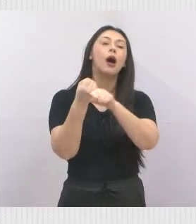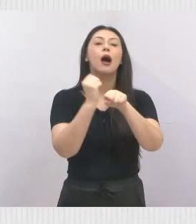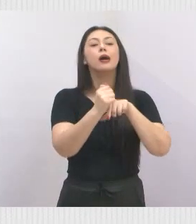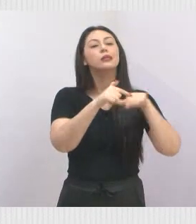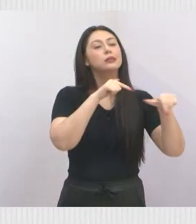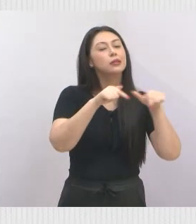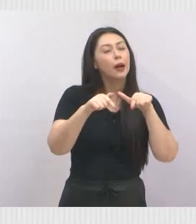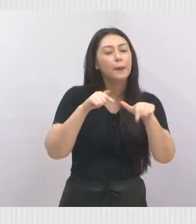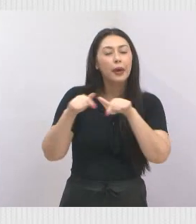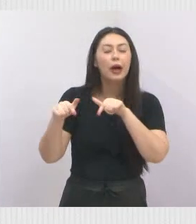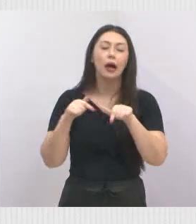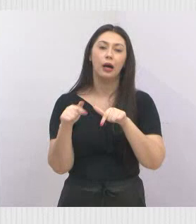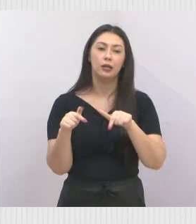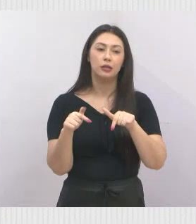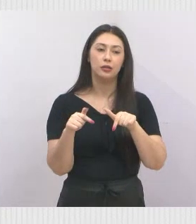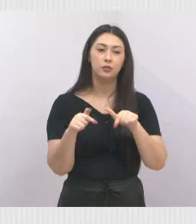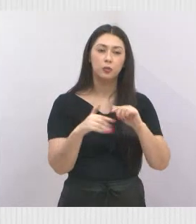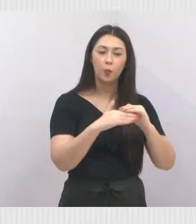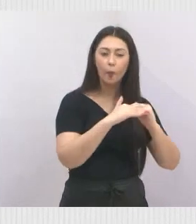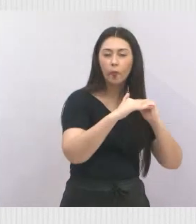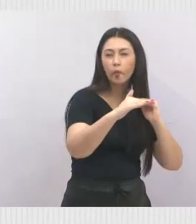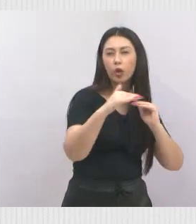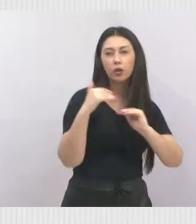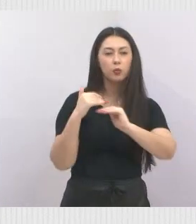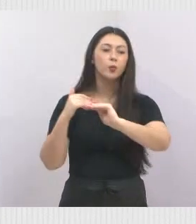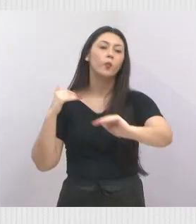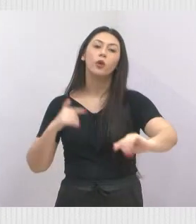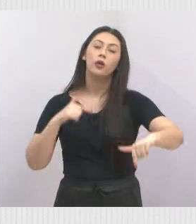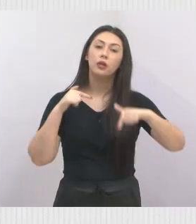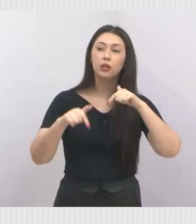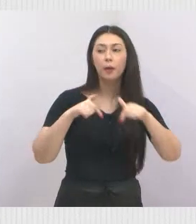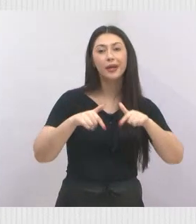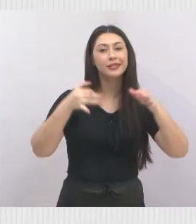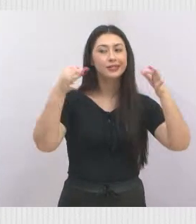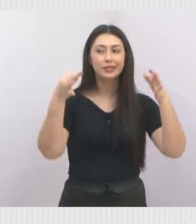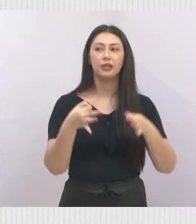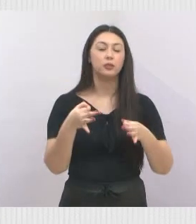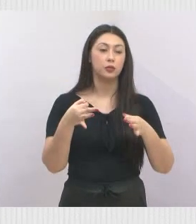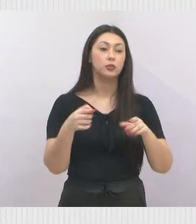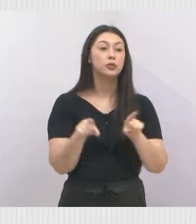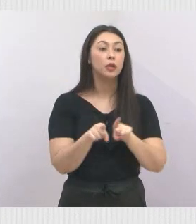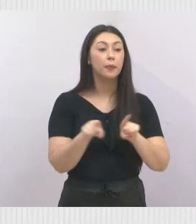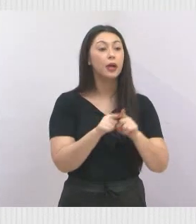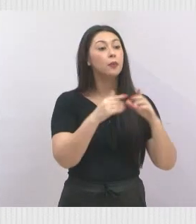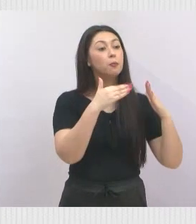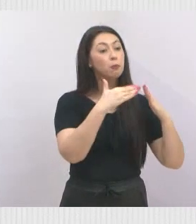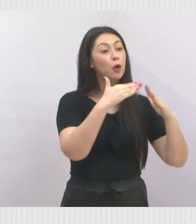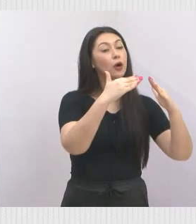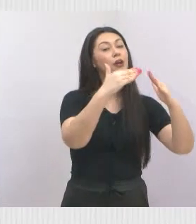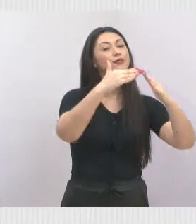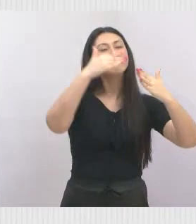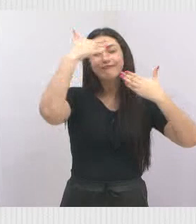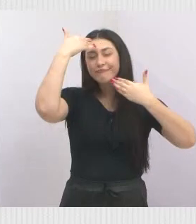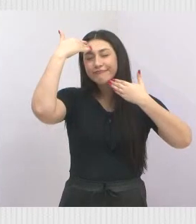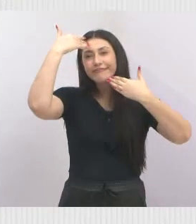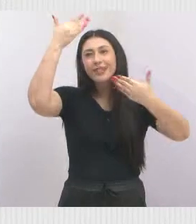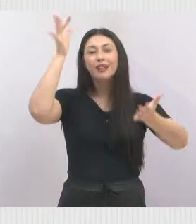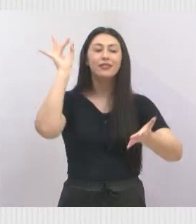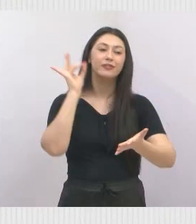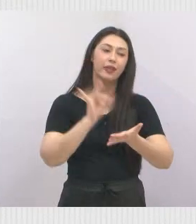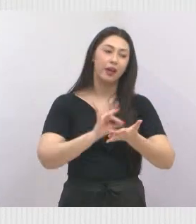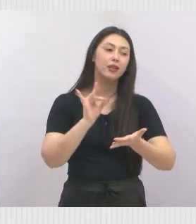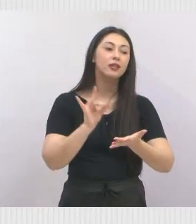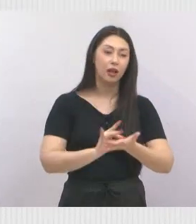bueiros e guias, que fizeram um belíssimo trabalho ali. Os moradores agradeceram demais,